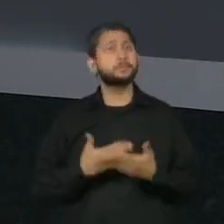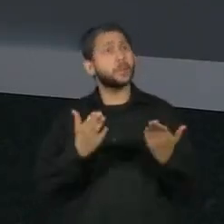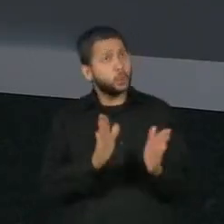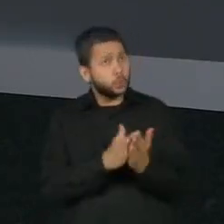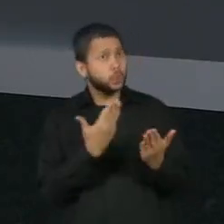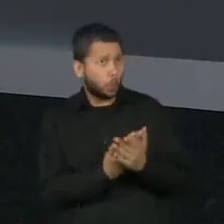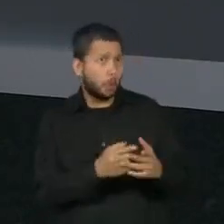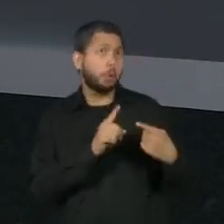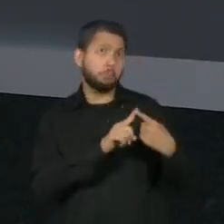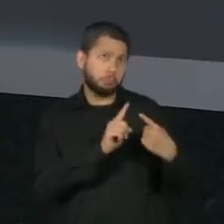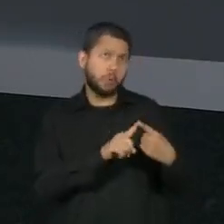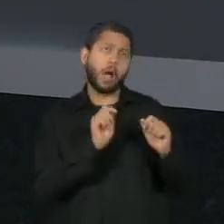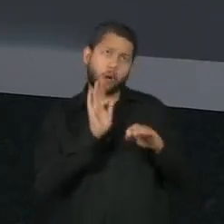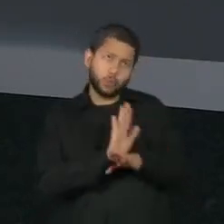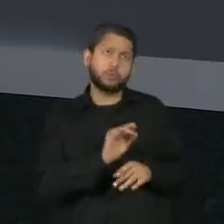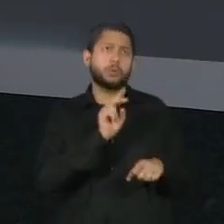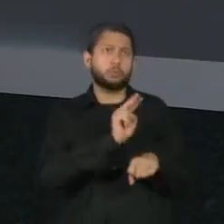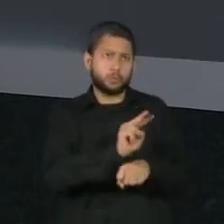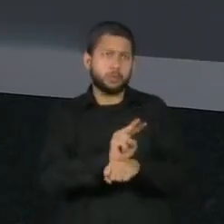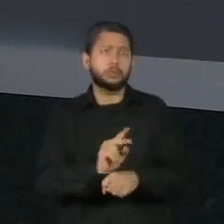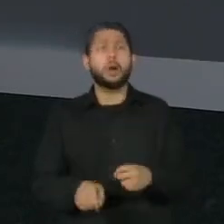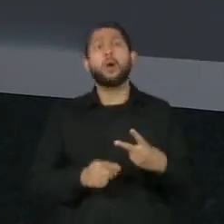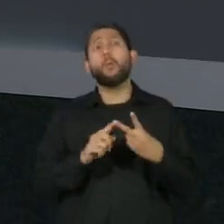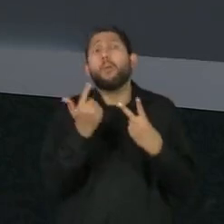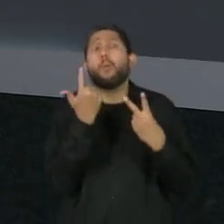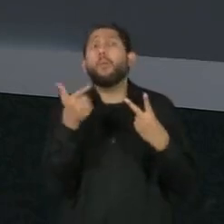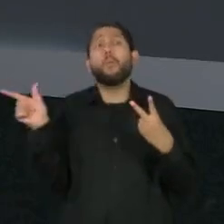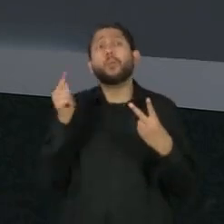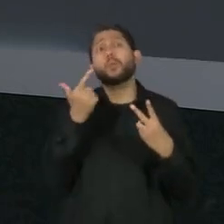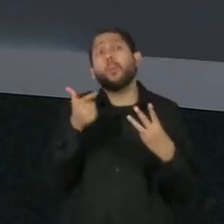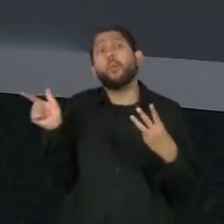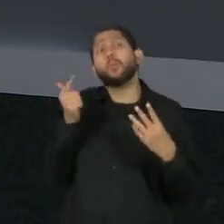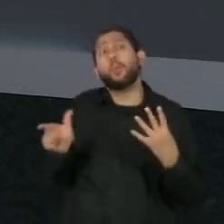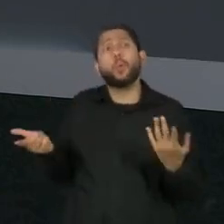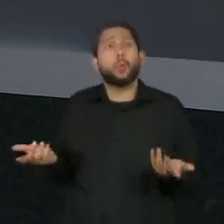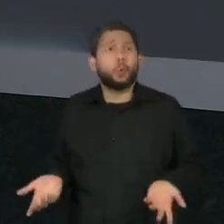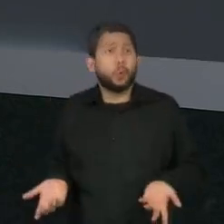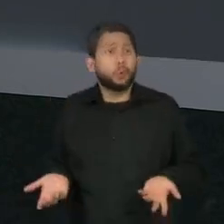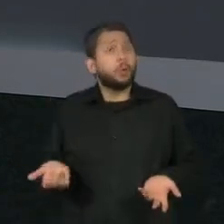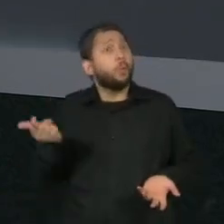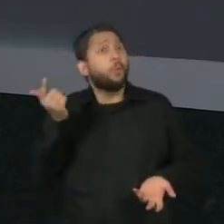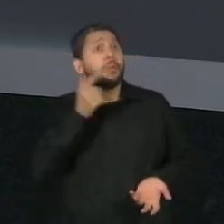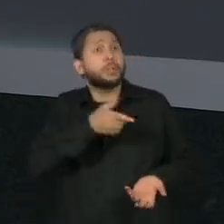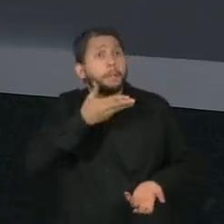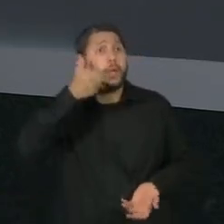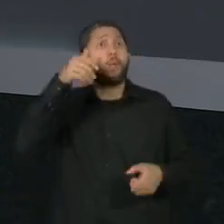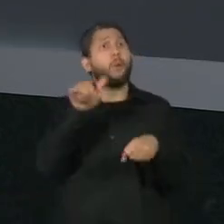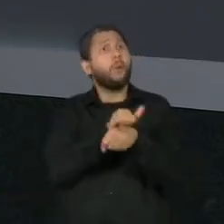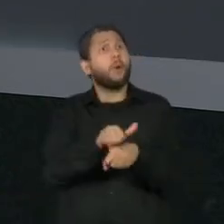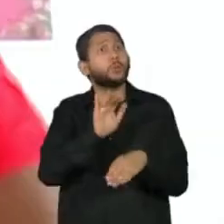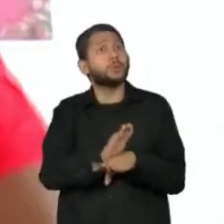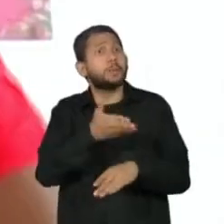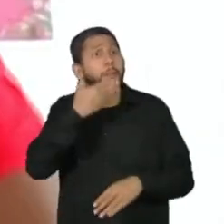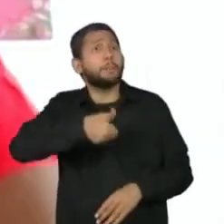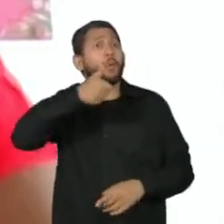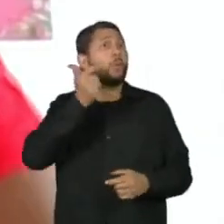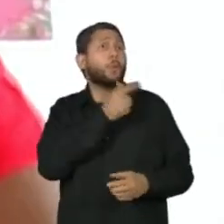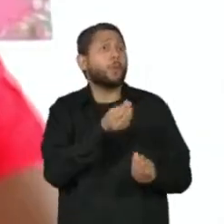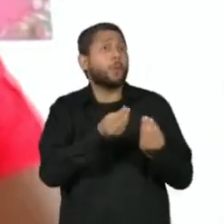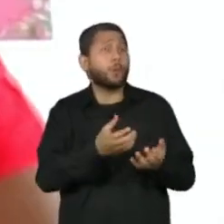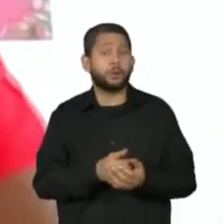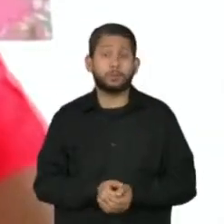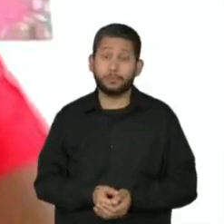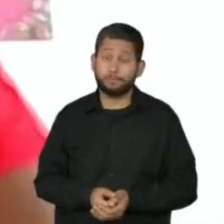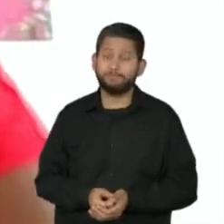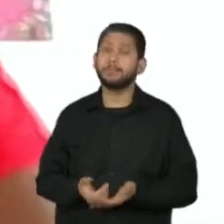outros órgãos fazem parte dessa rede de proteção e o que falta para que eles sejam talvez mais eficientes? Fazer parte